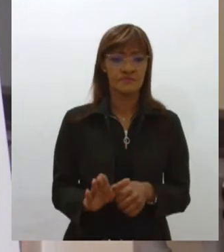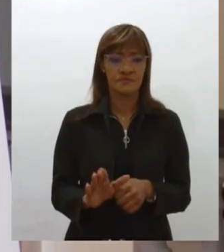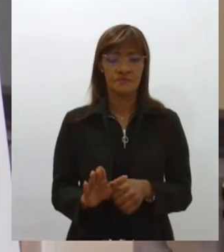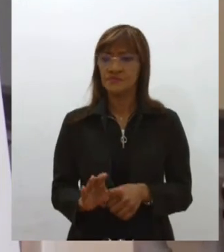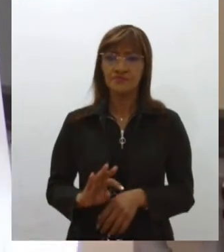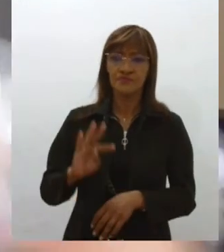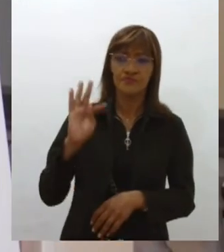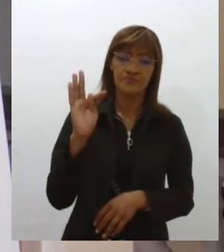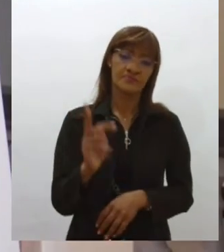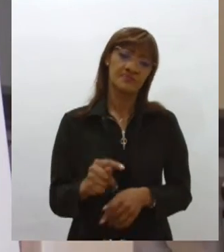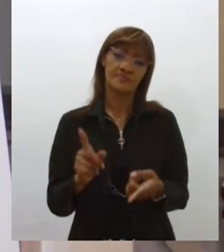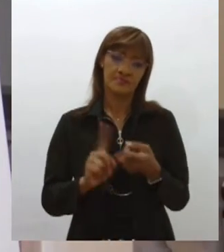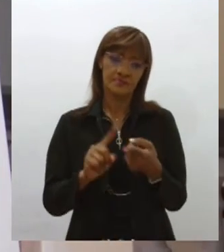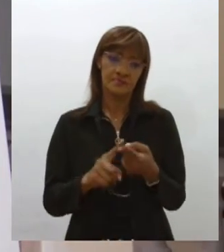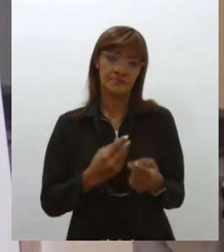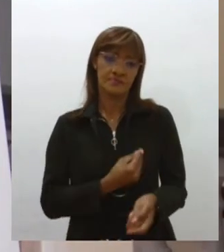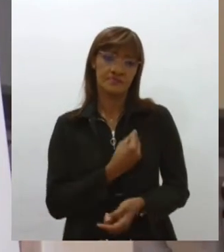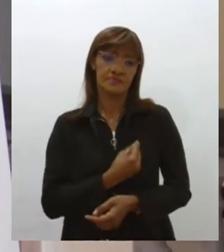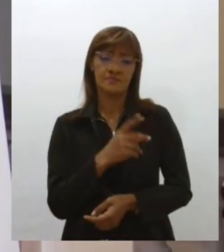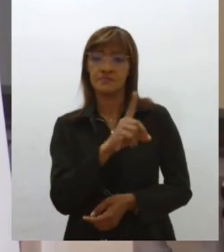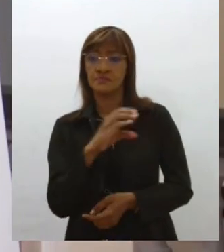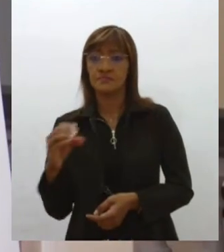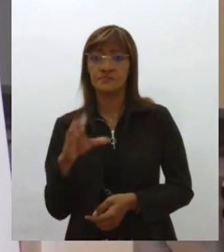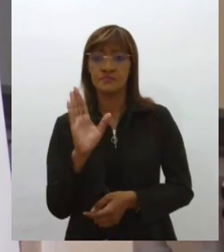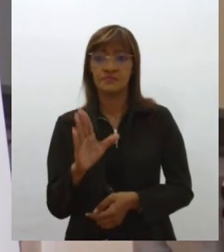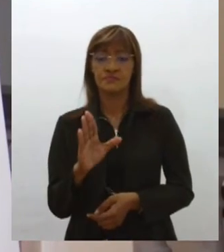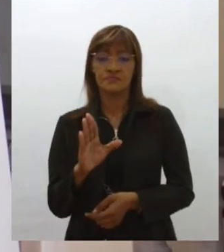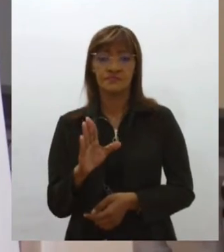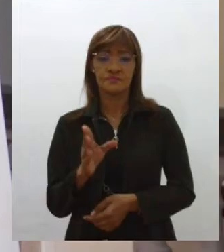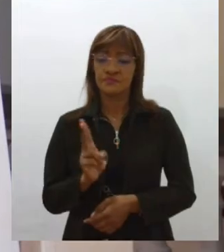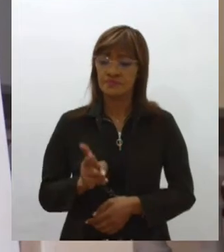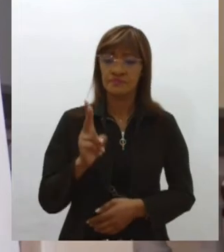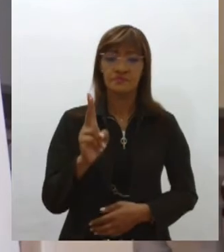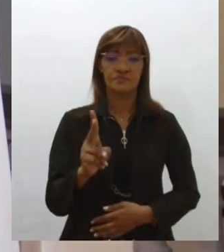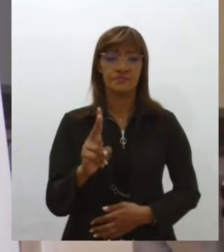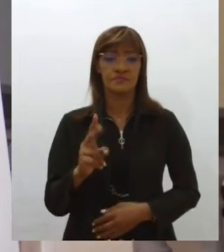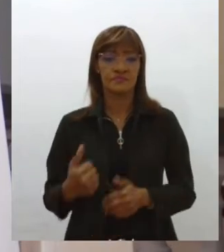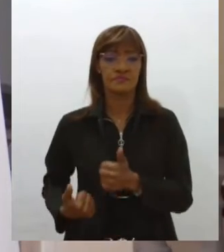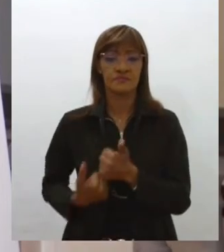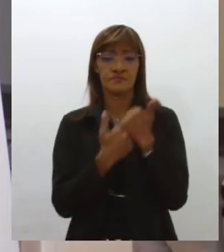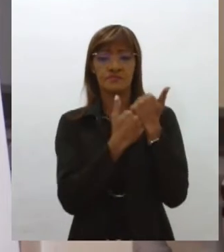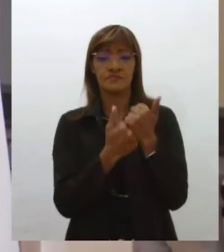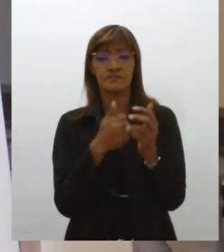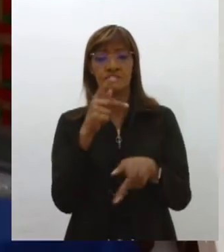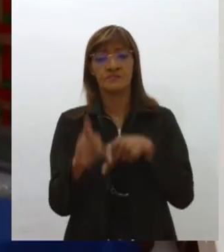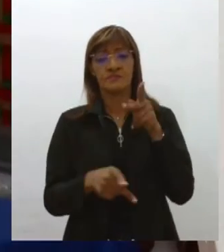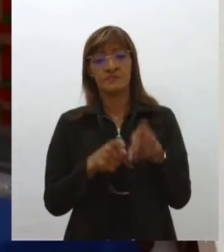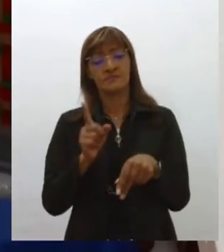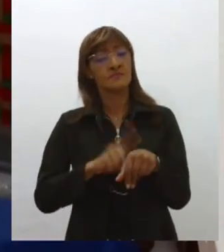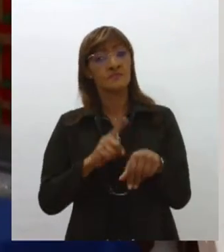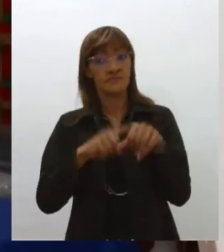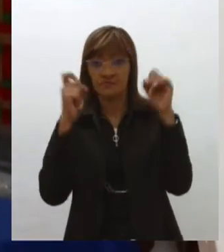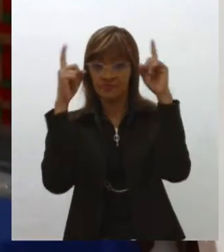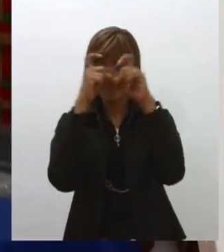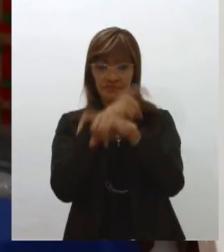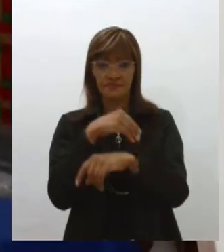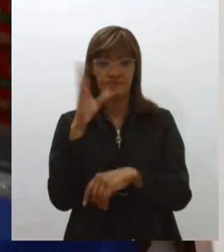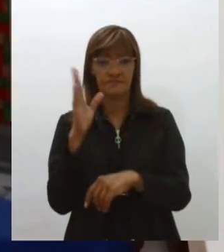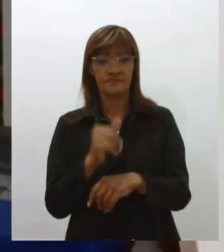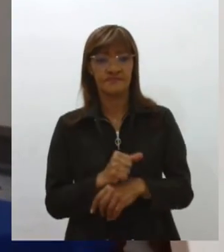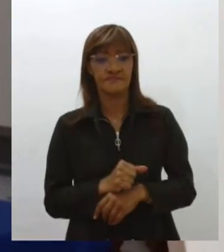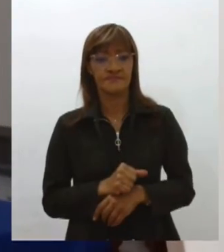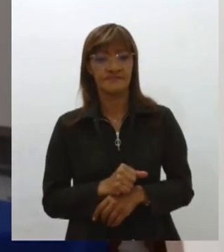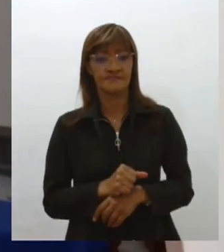que também participam e contribuem para estarmos apoiando a nossa população naqueles momentos mais críticos. A defesa civil é uma